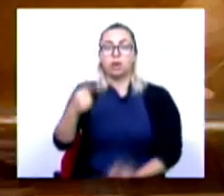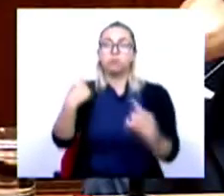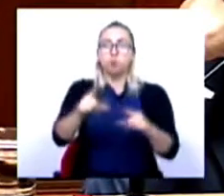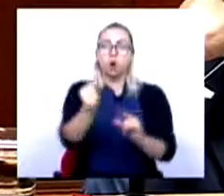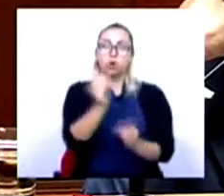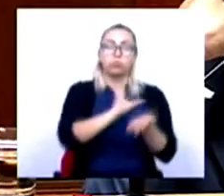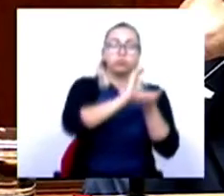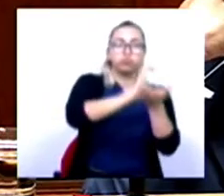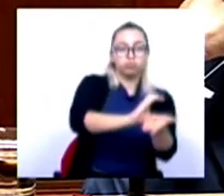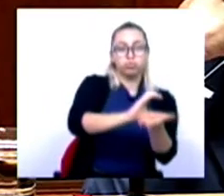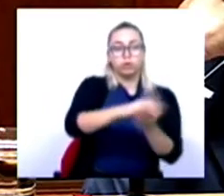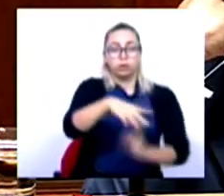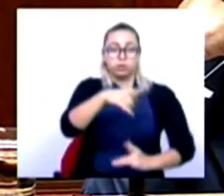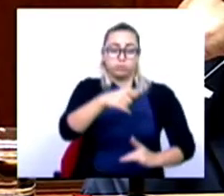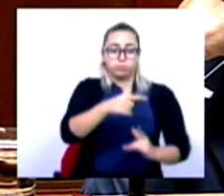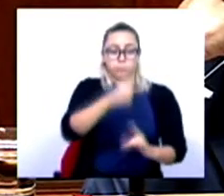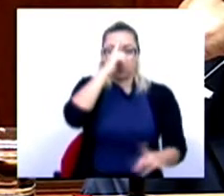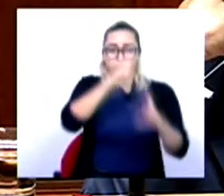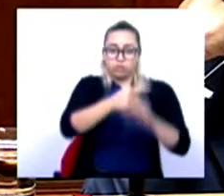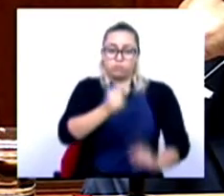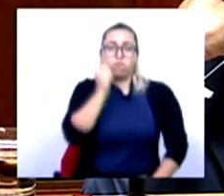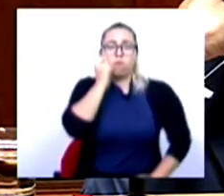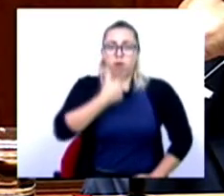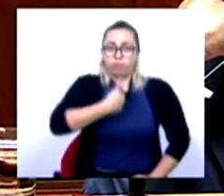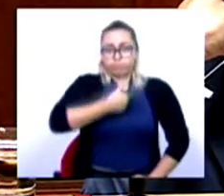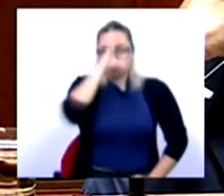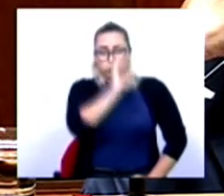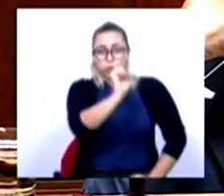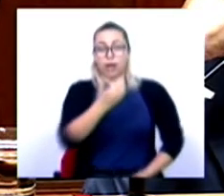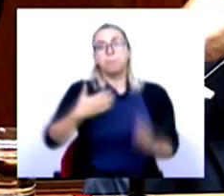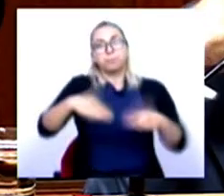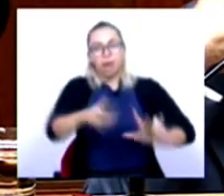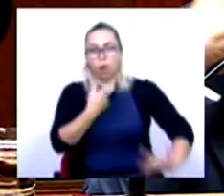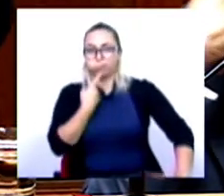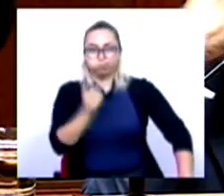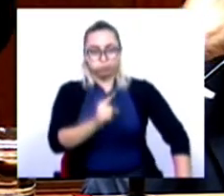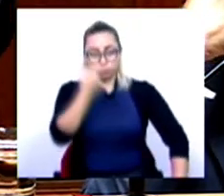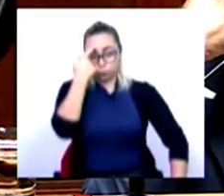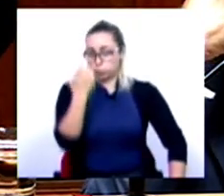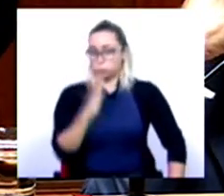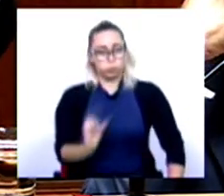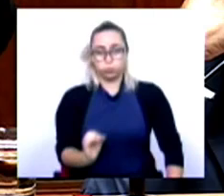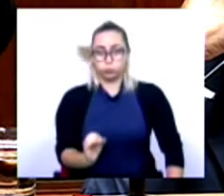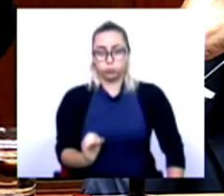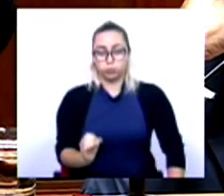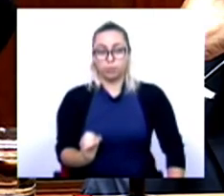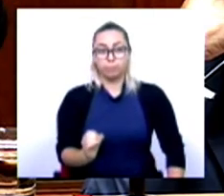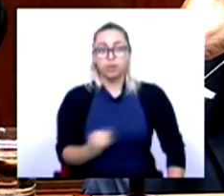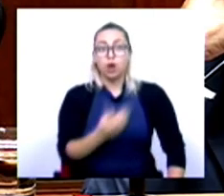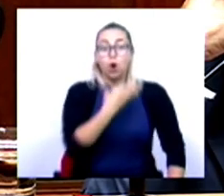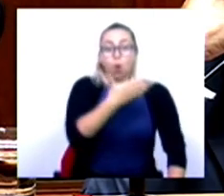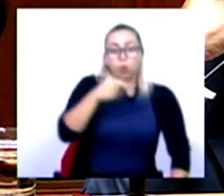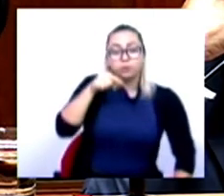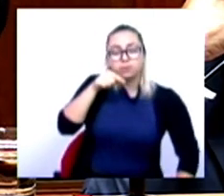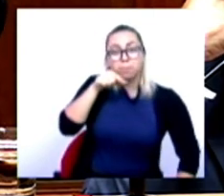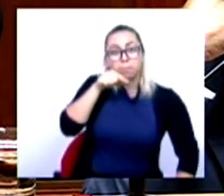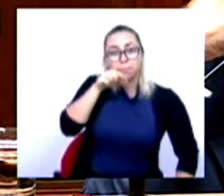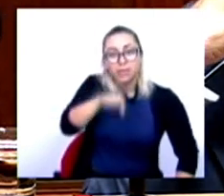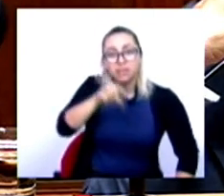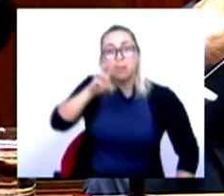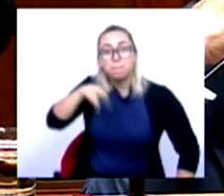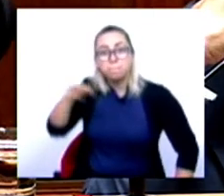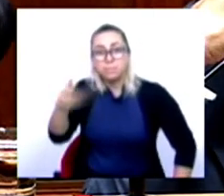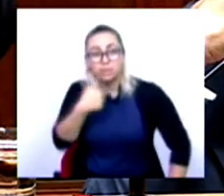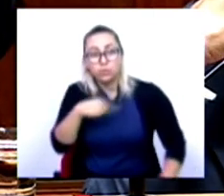do Estado para o Estado, não compreendendo que pelo menos 11 mil milhões são em